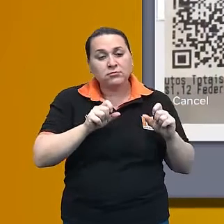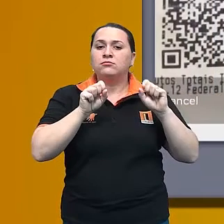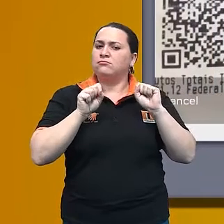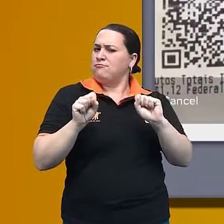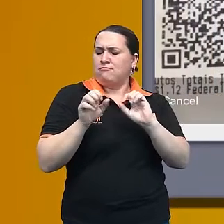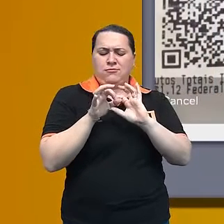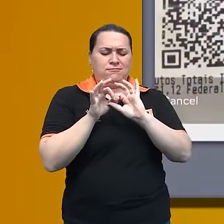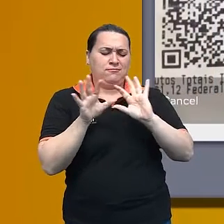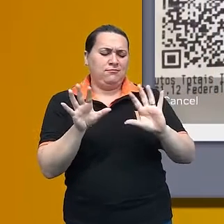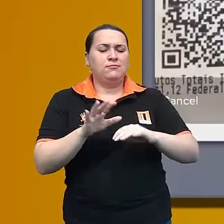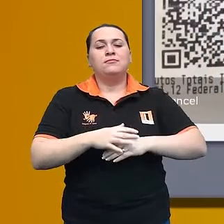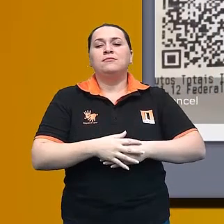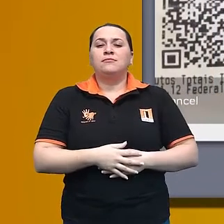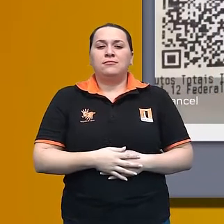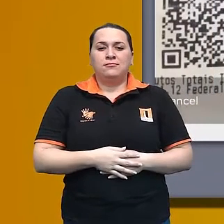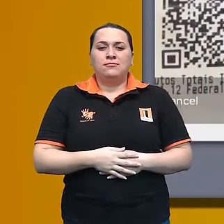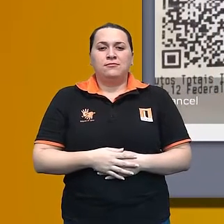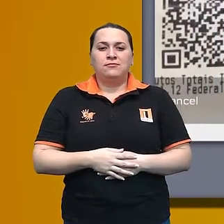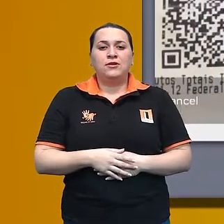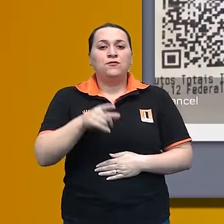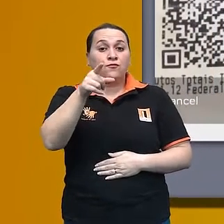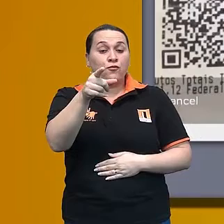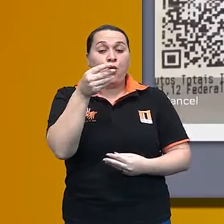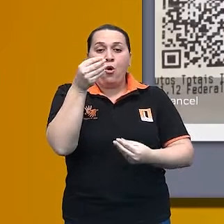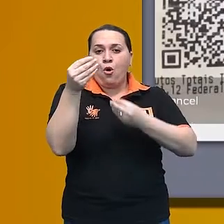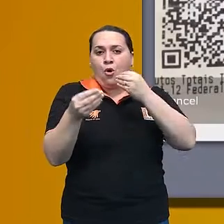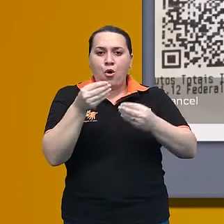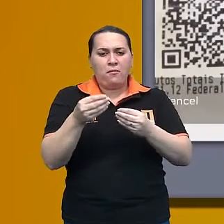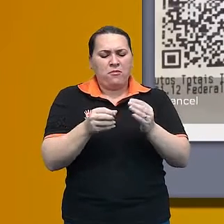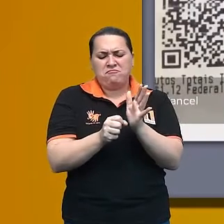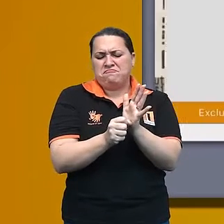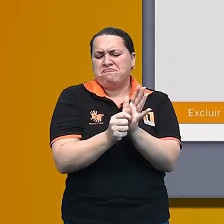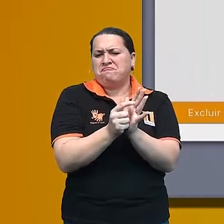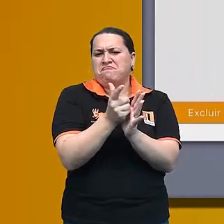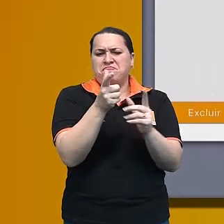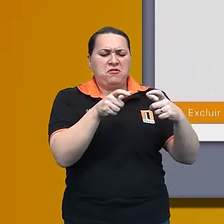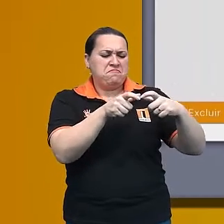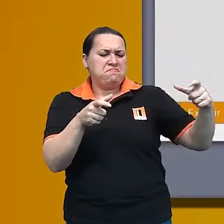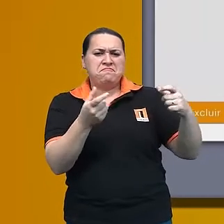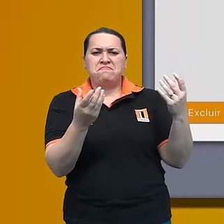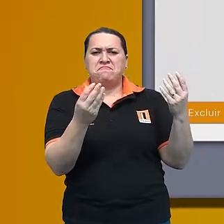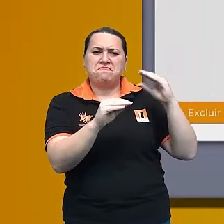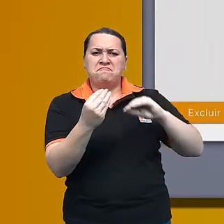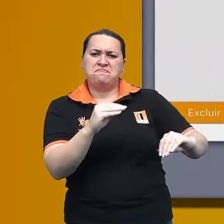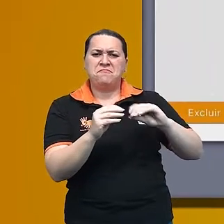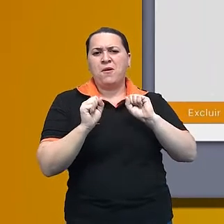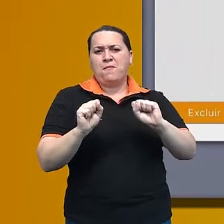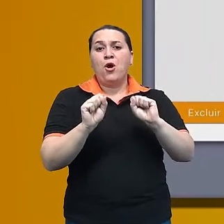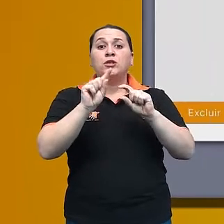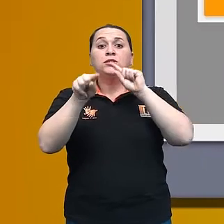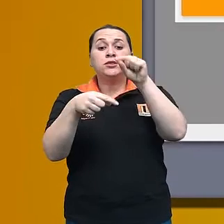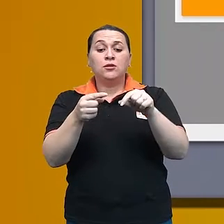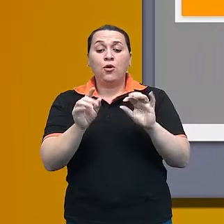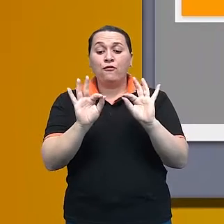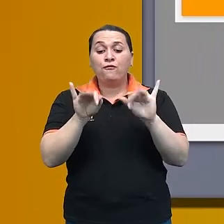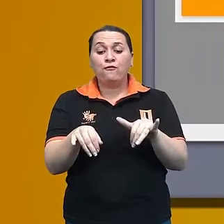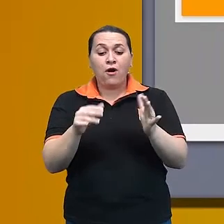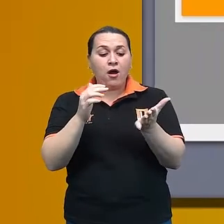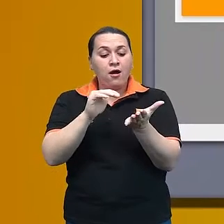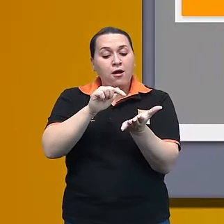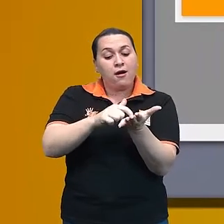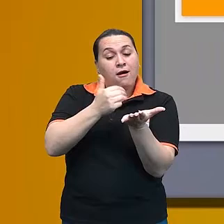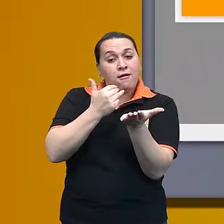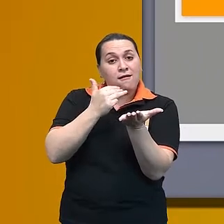você pode inserir quantas notas quiser ao final você vai clicar em enviar e pronto